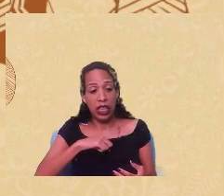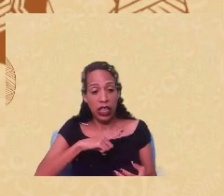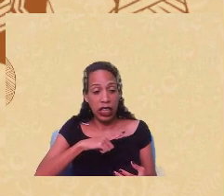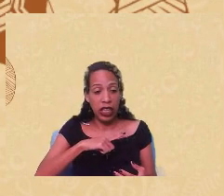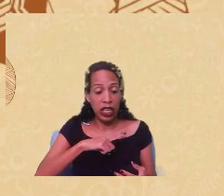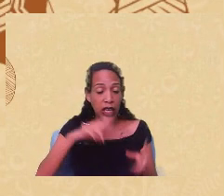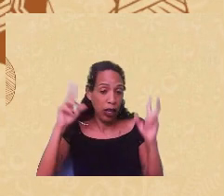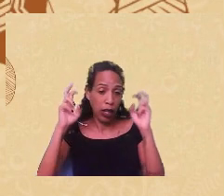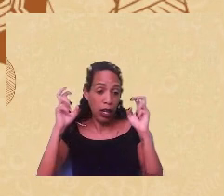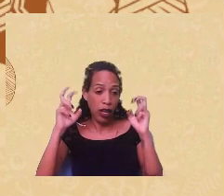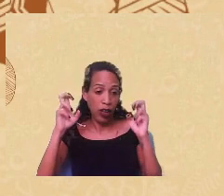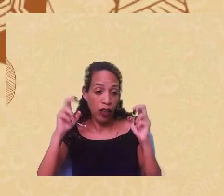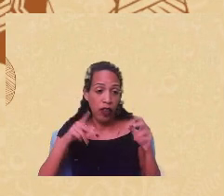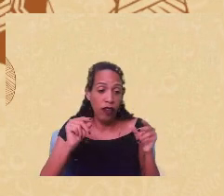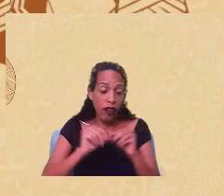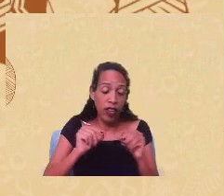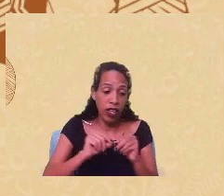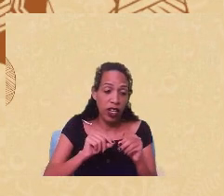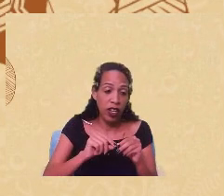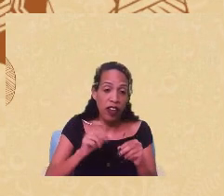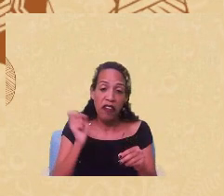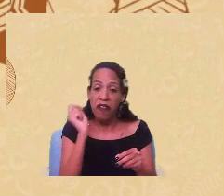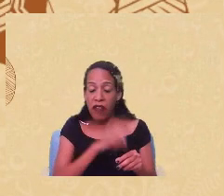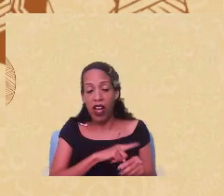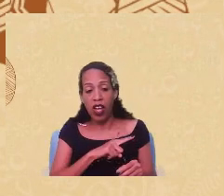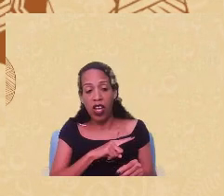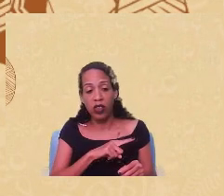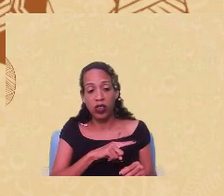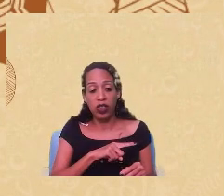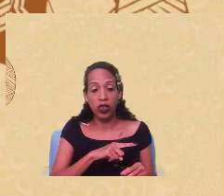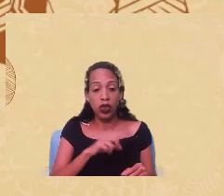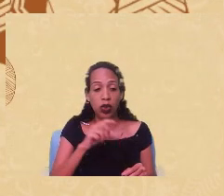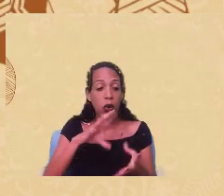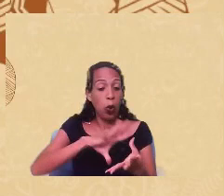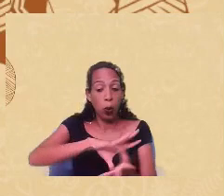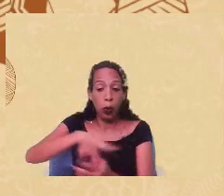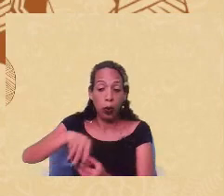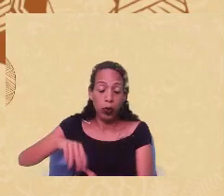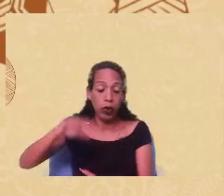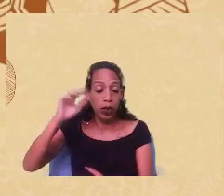forjaram falsamente enquanto universal então